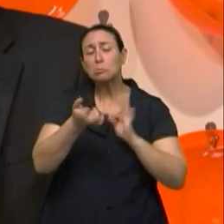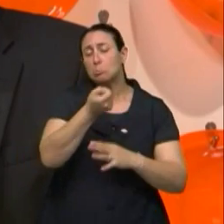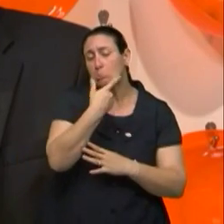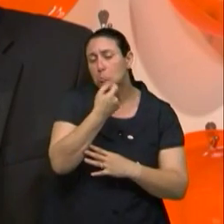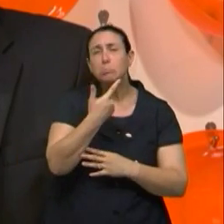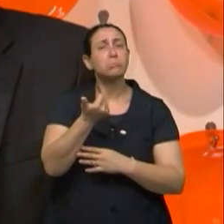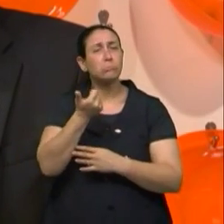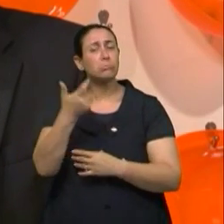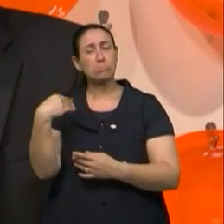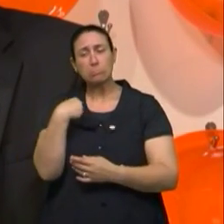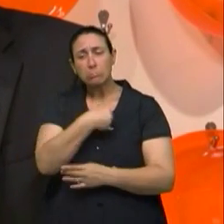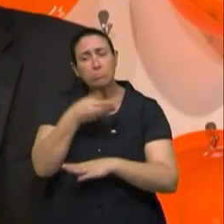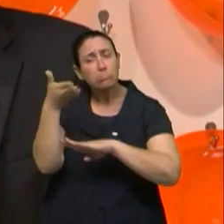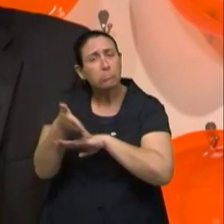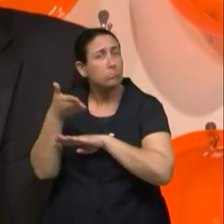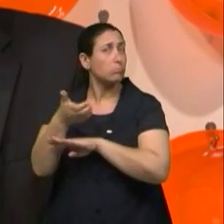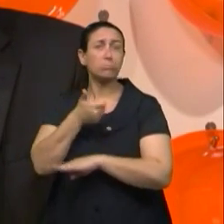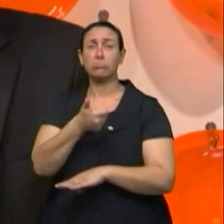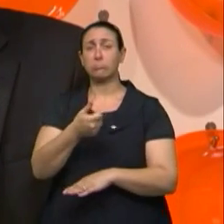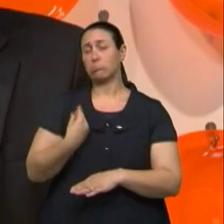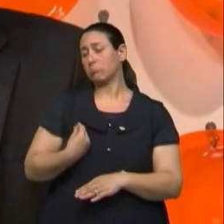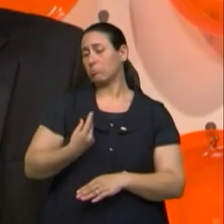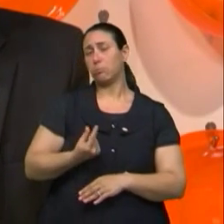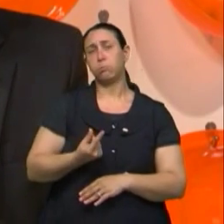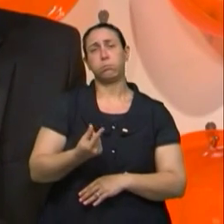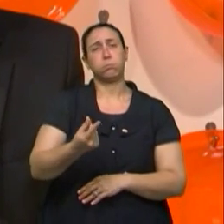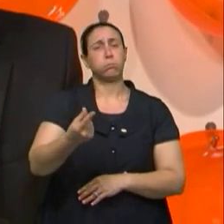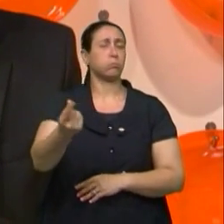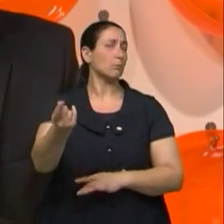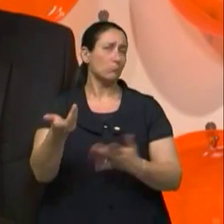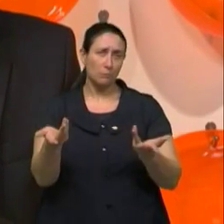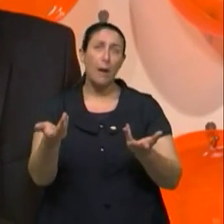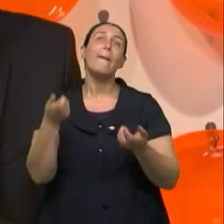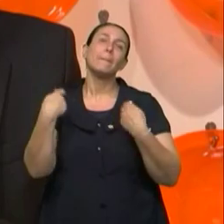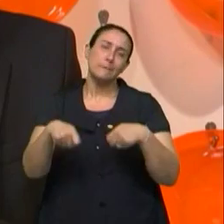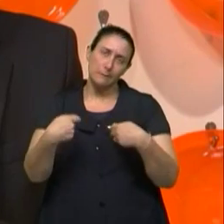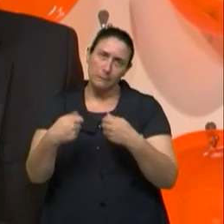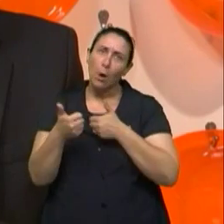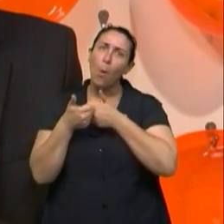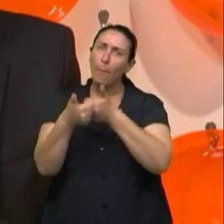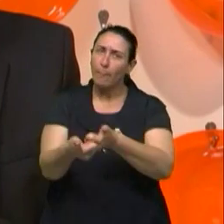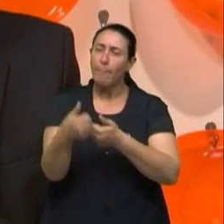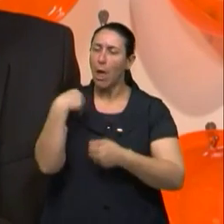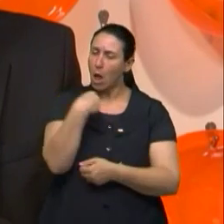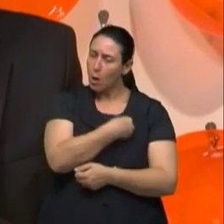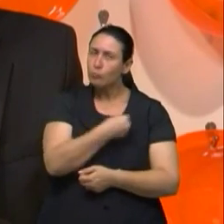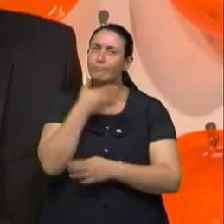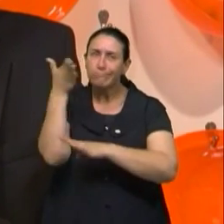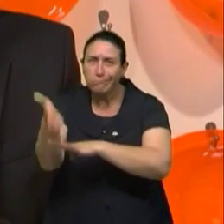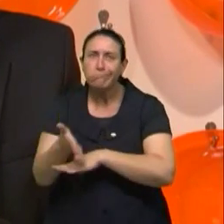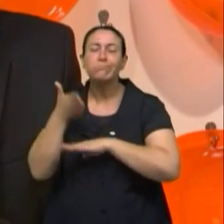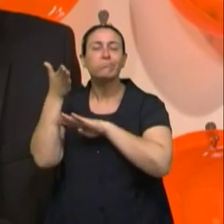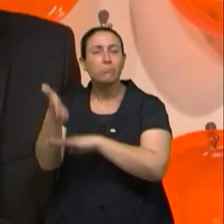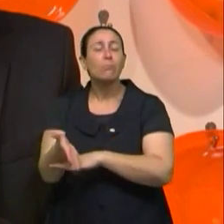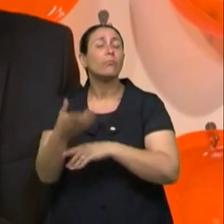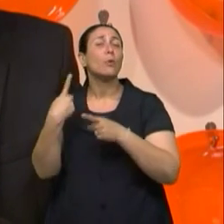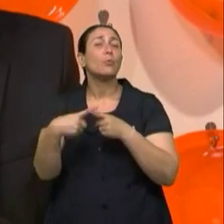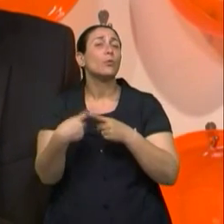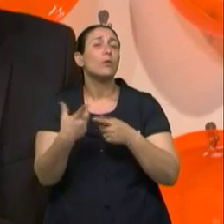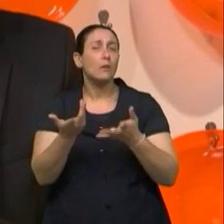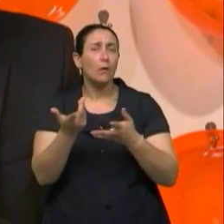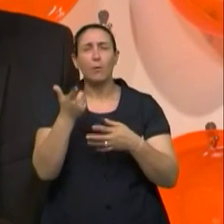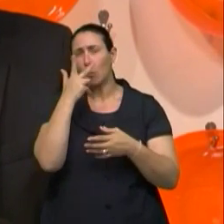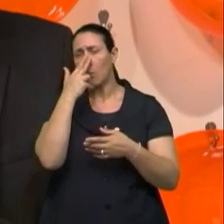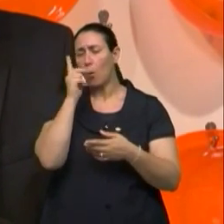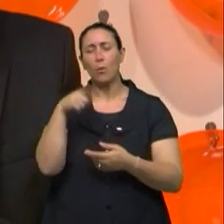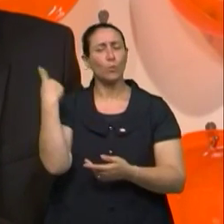acompanhamento médico, né? Claro que tem que ter esse acompanhamento, porque como eu coloquei antes, até em relação ao próprio